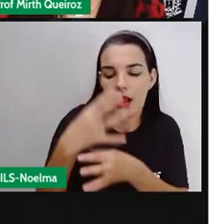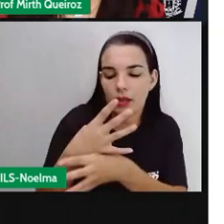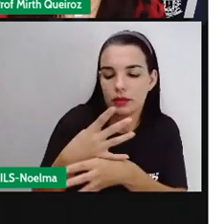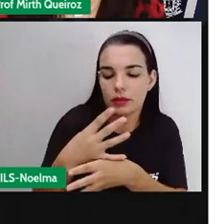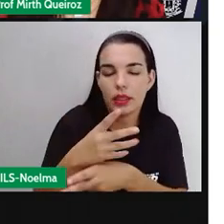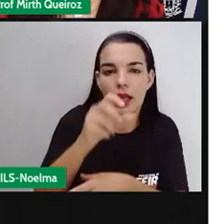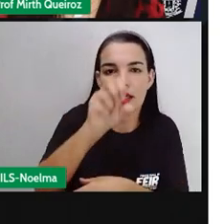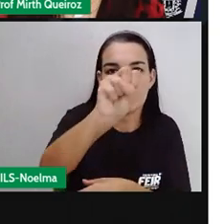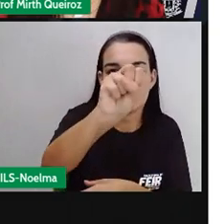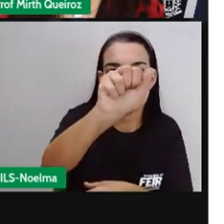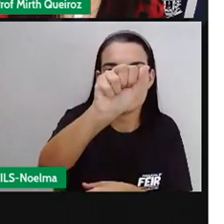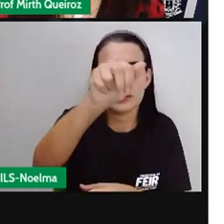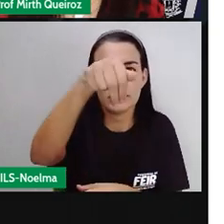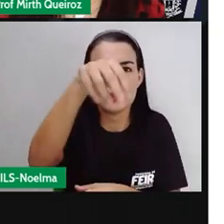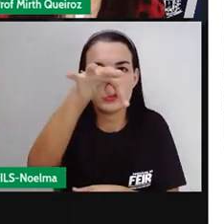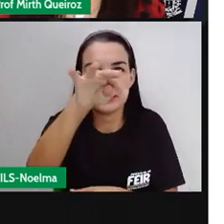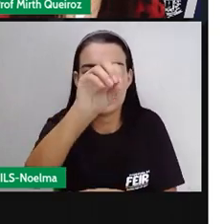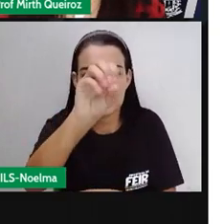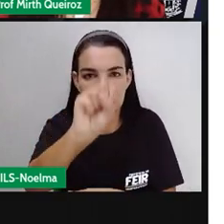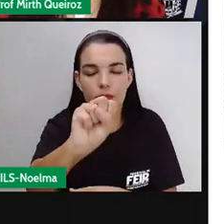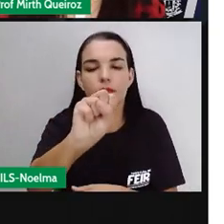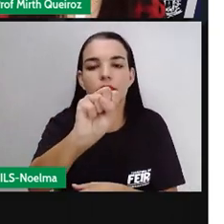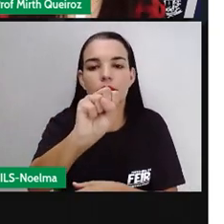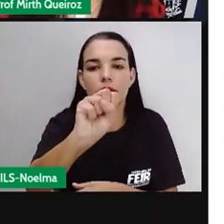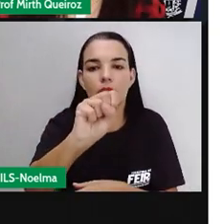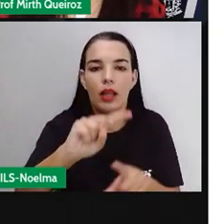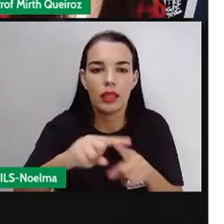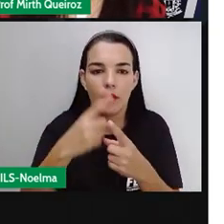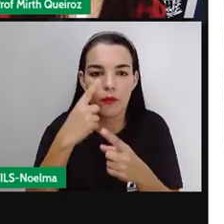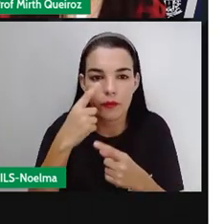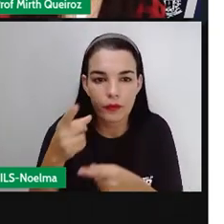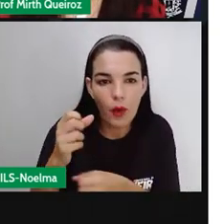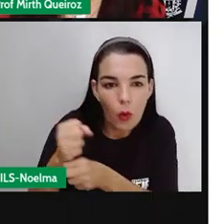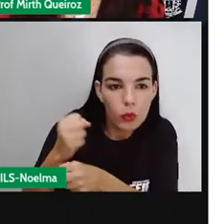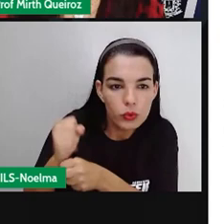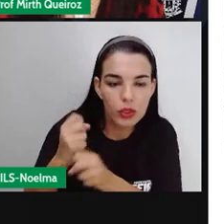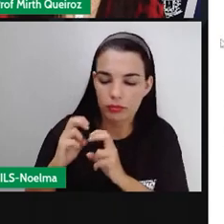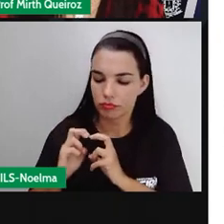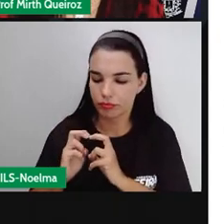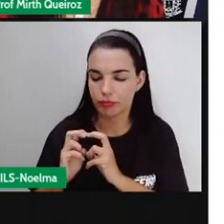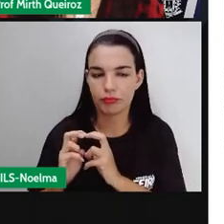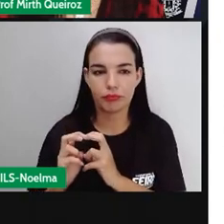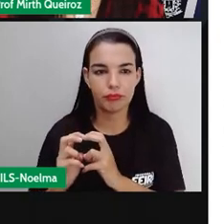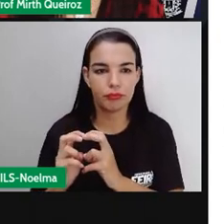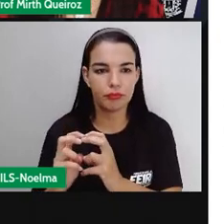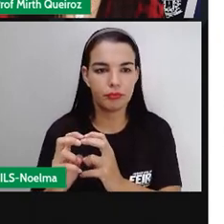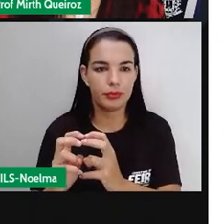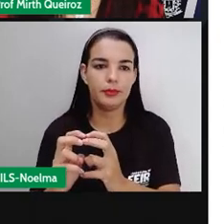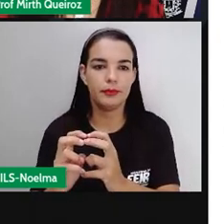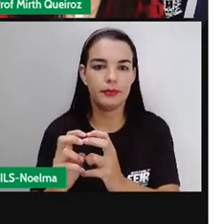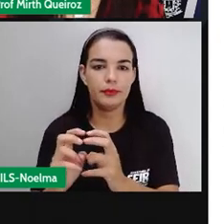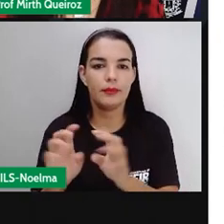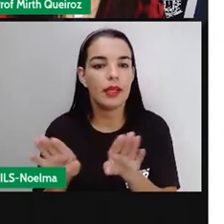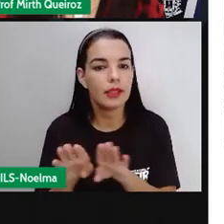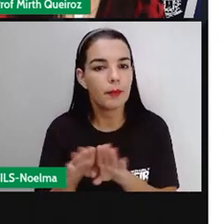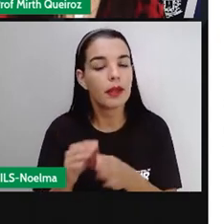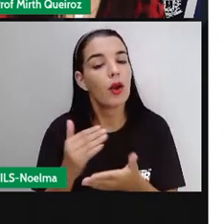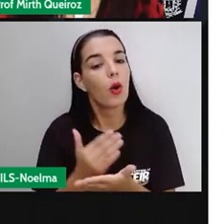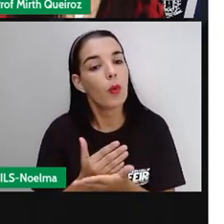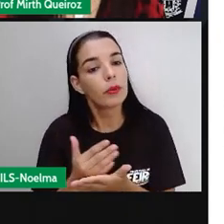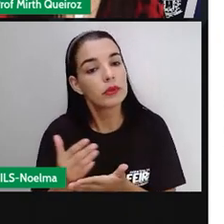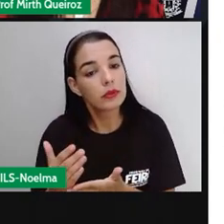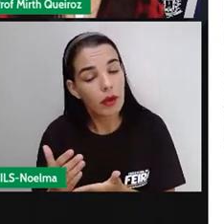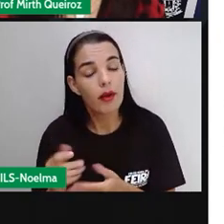durante o período do ciclo do café. E também começou-se a desenvolver a